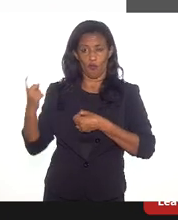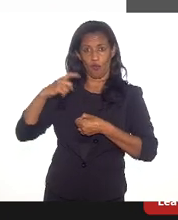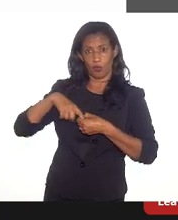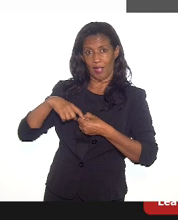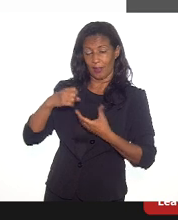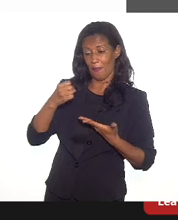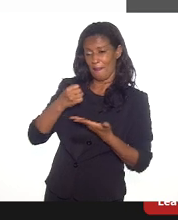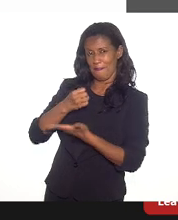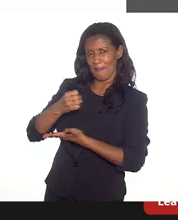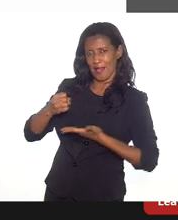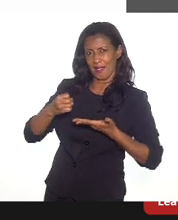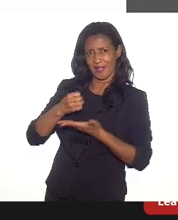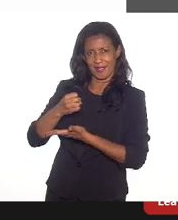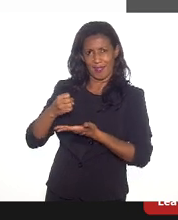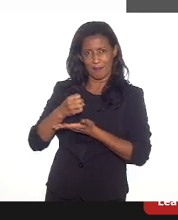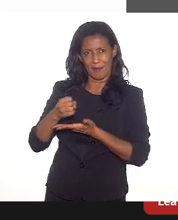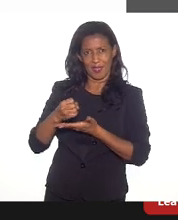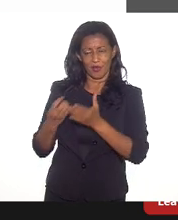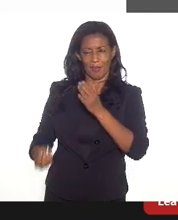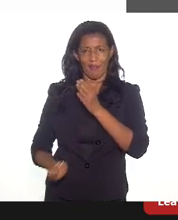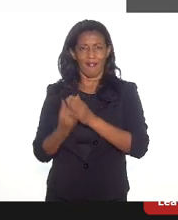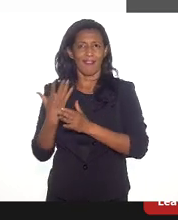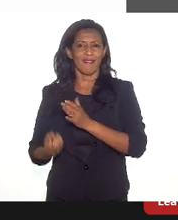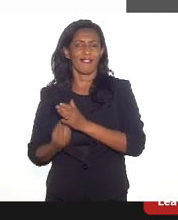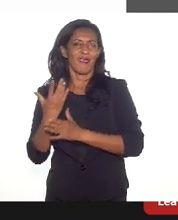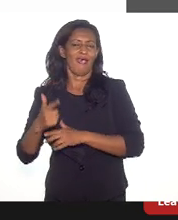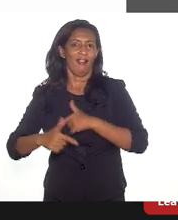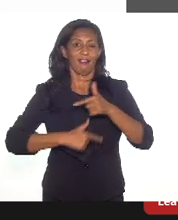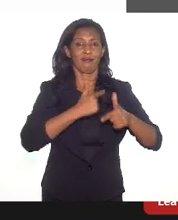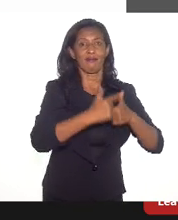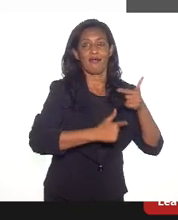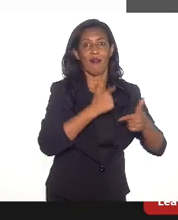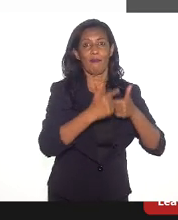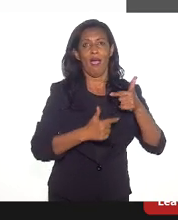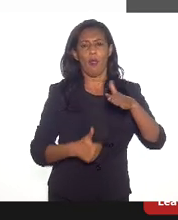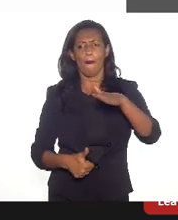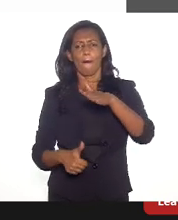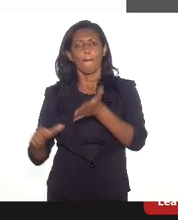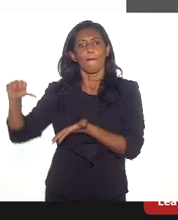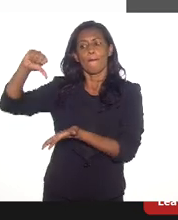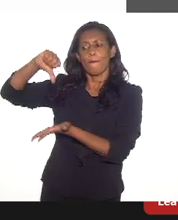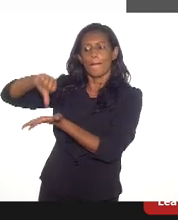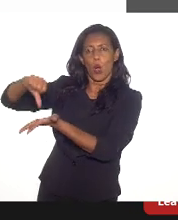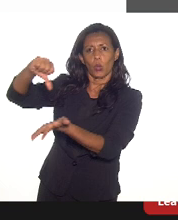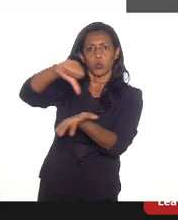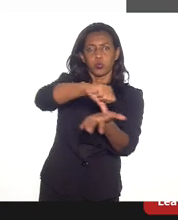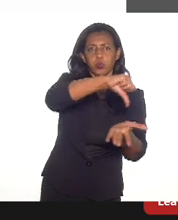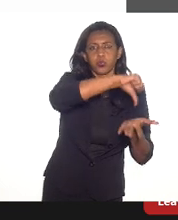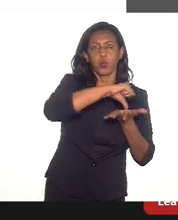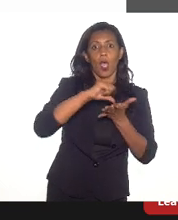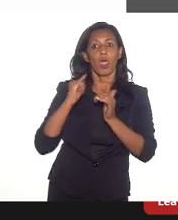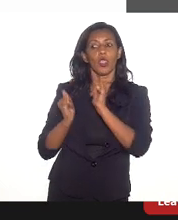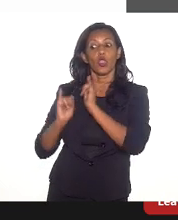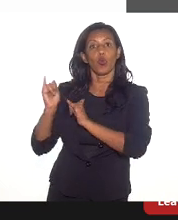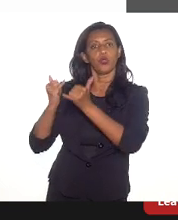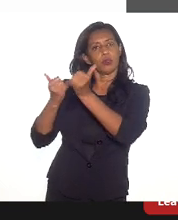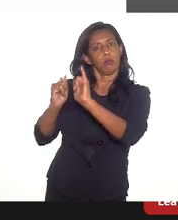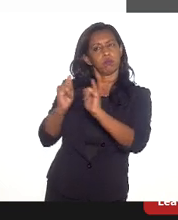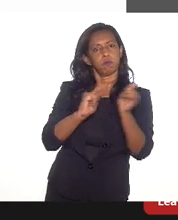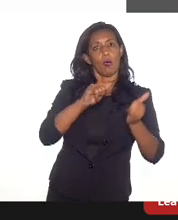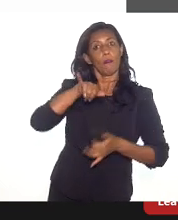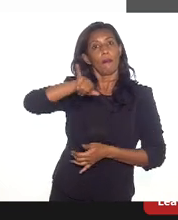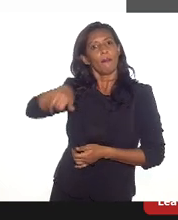basicamente para criar empregos e gerar polos industriais, polos industriais para aproveitar